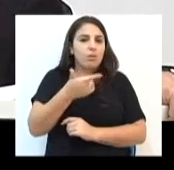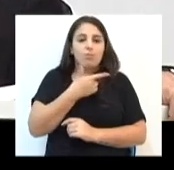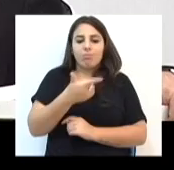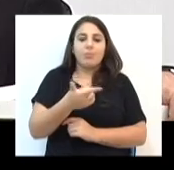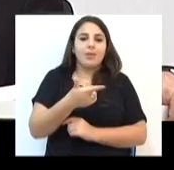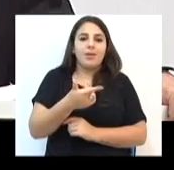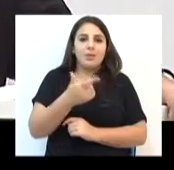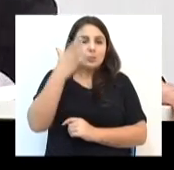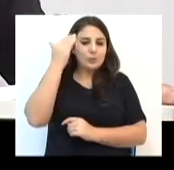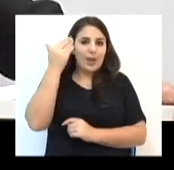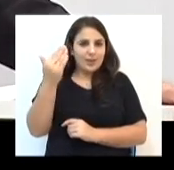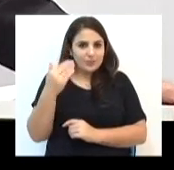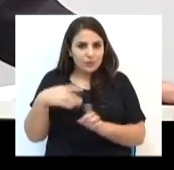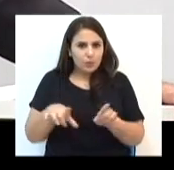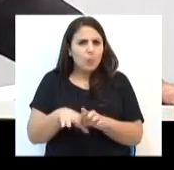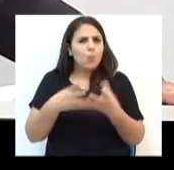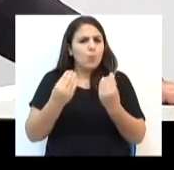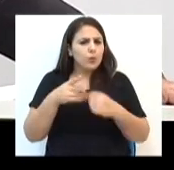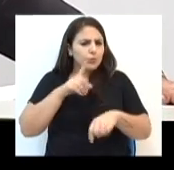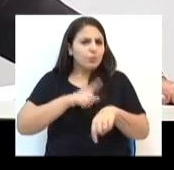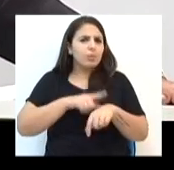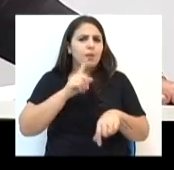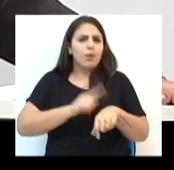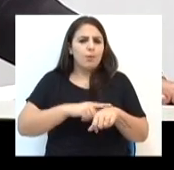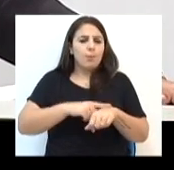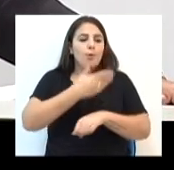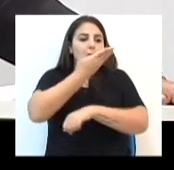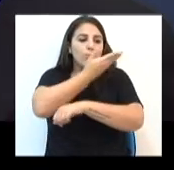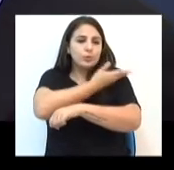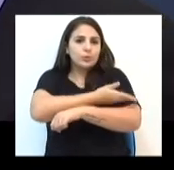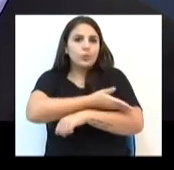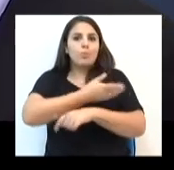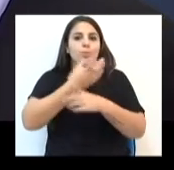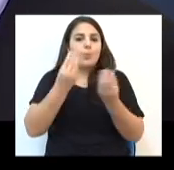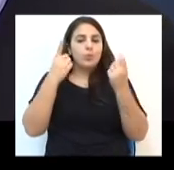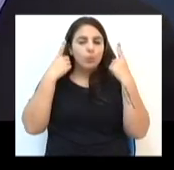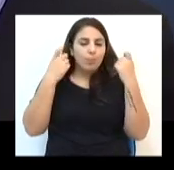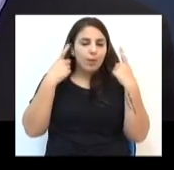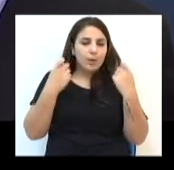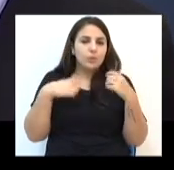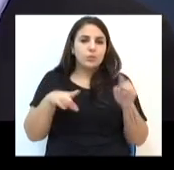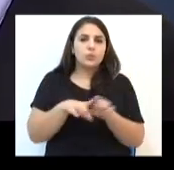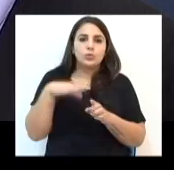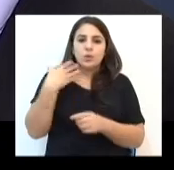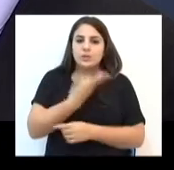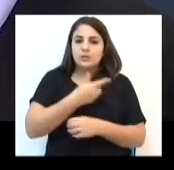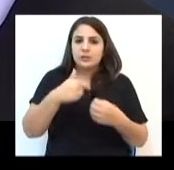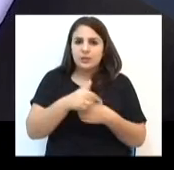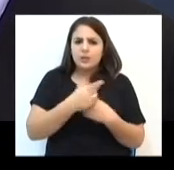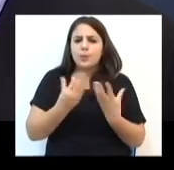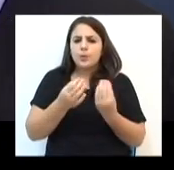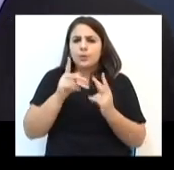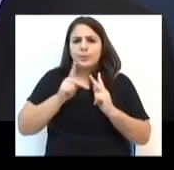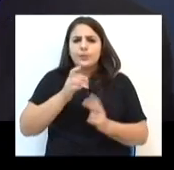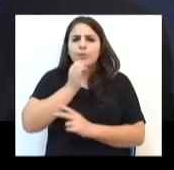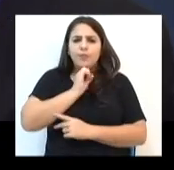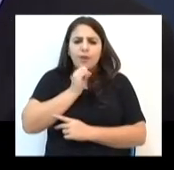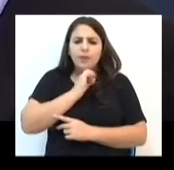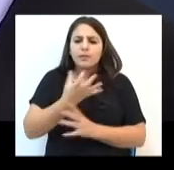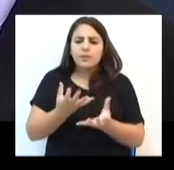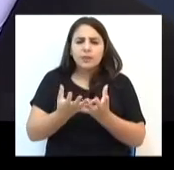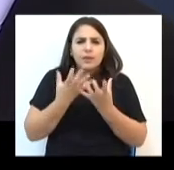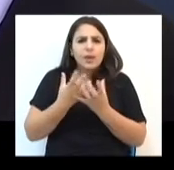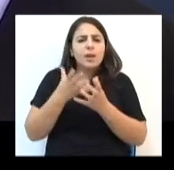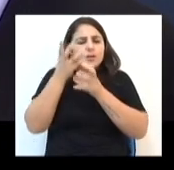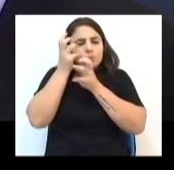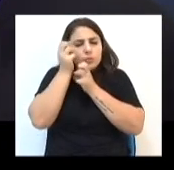Há muito tempo, o excesso de barulho se tornou rotina. Nossa cidade é uma cidade com um grande número de idosos, pessoas